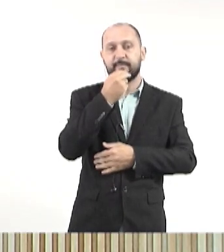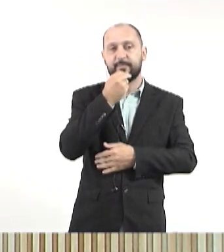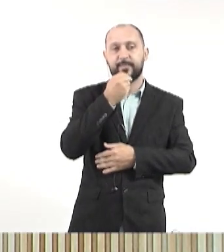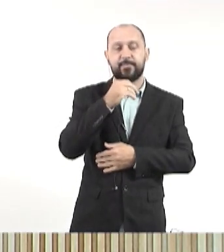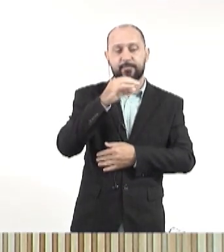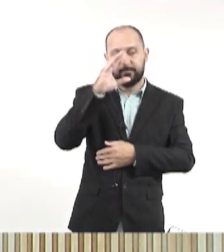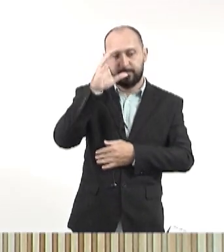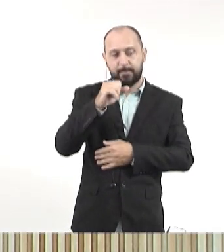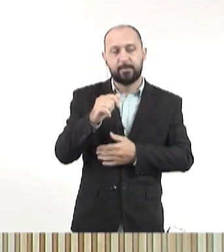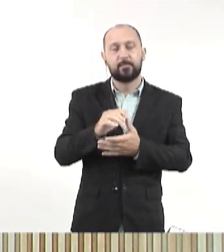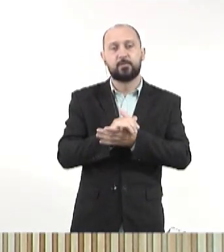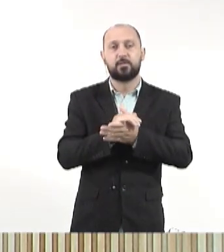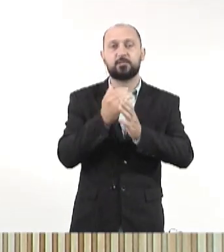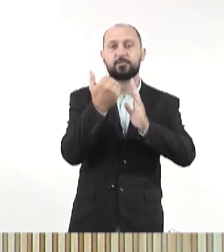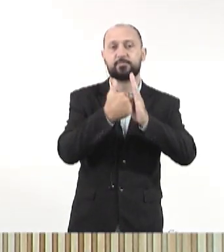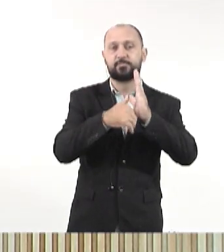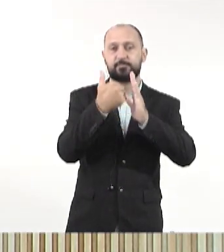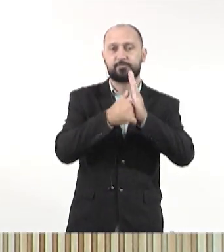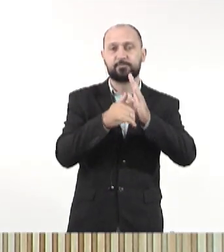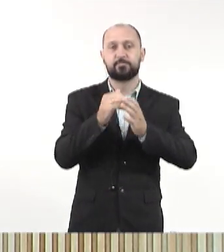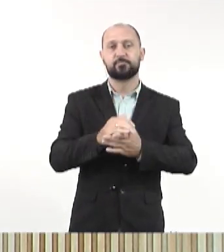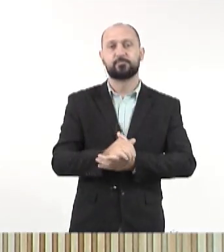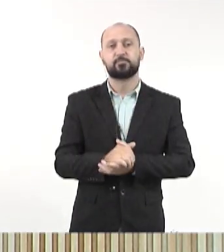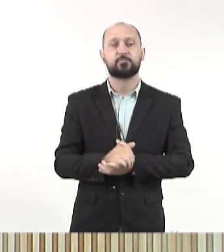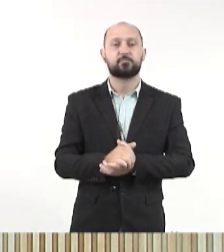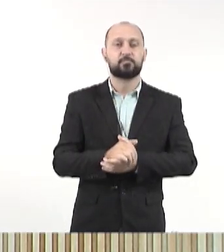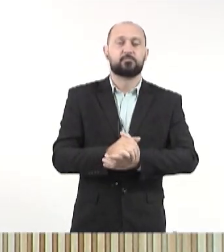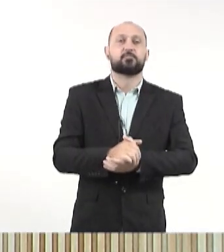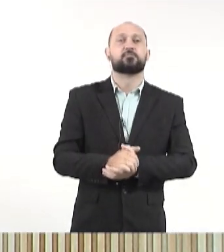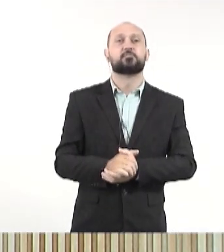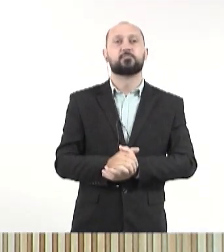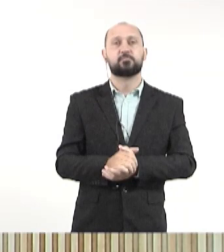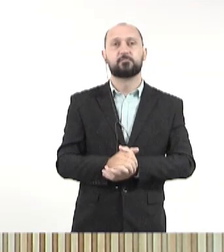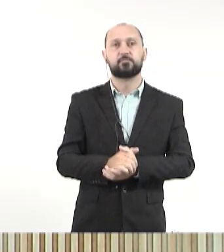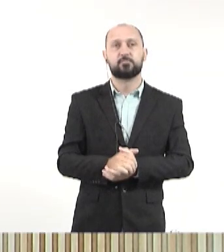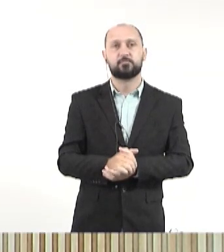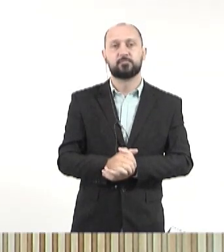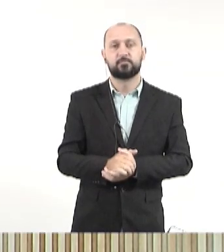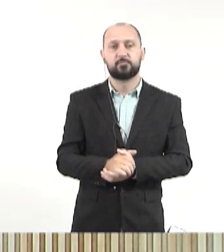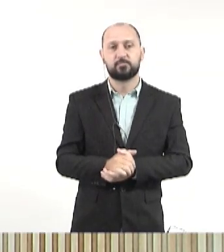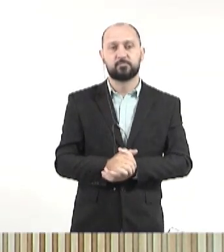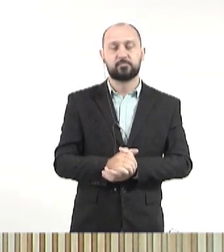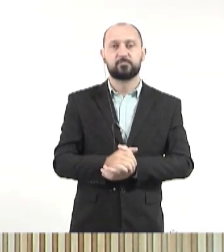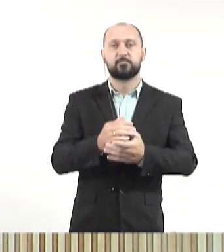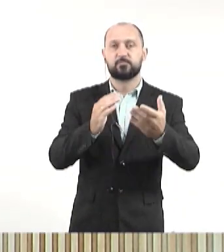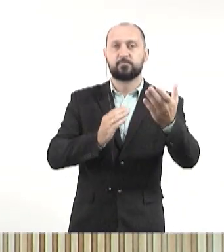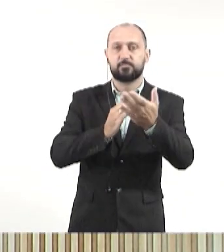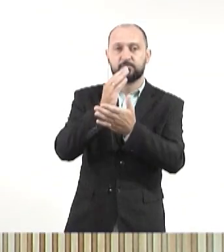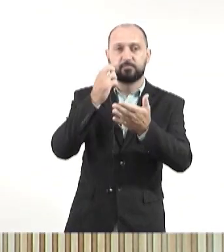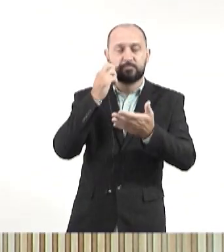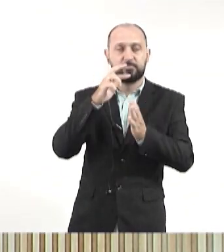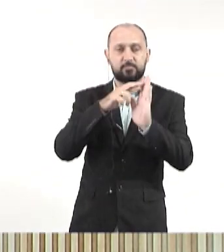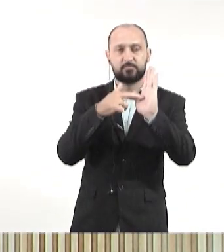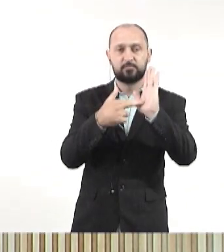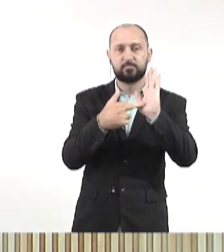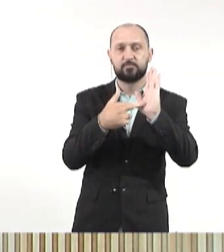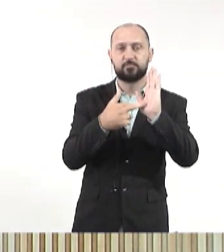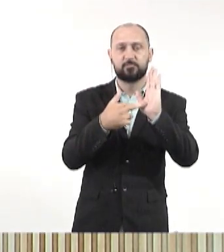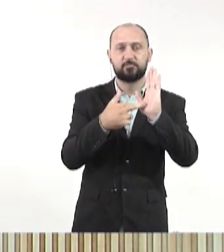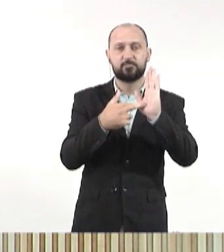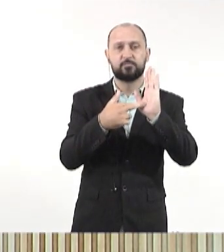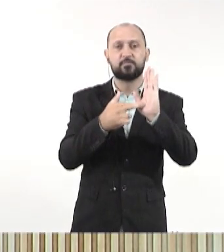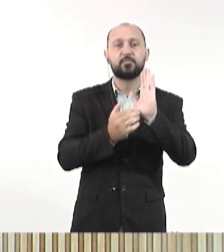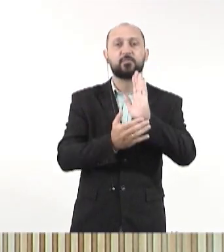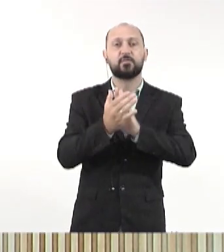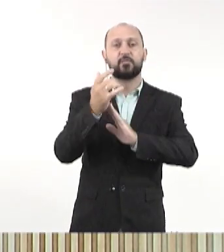solucionar o déficit da Previdência. Esse plano, que os deputados aprovaram hoje em redação final, que agora sim